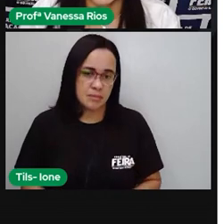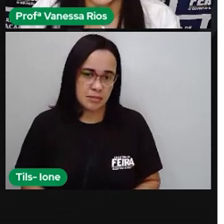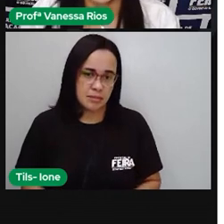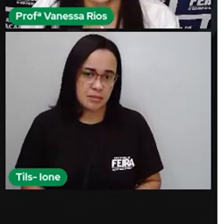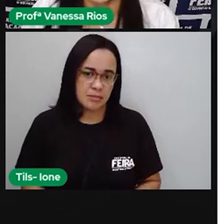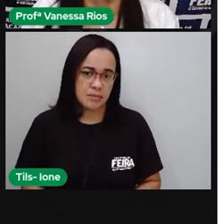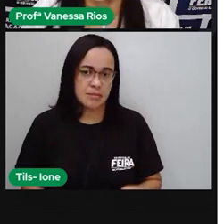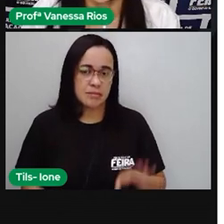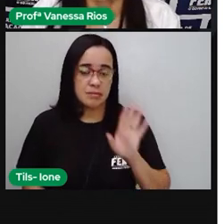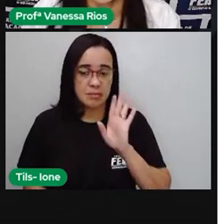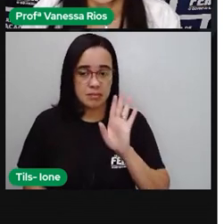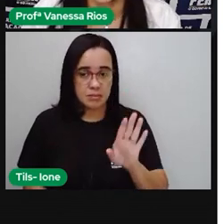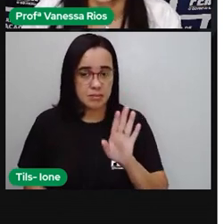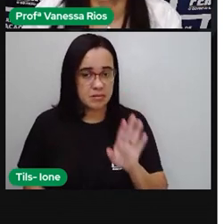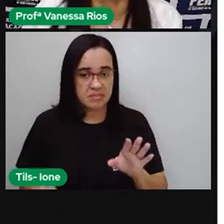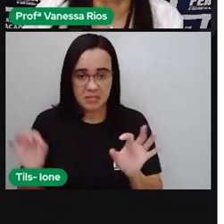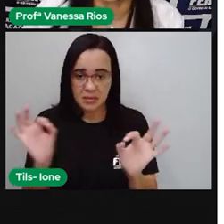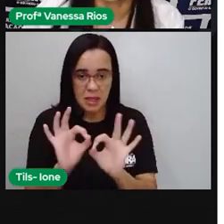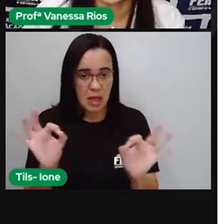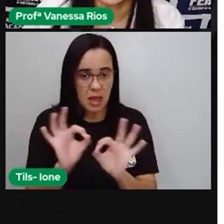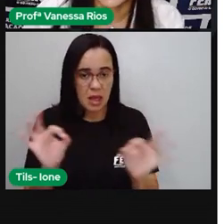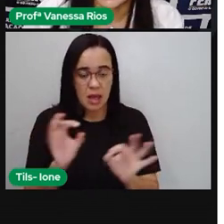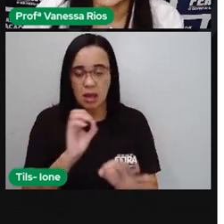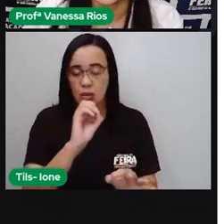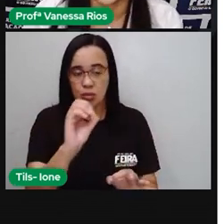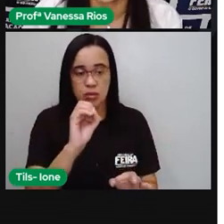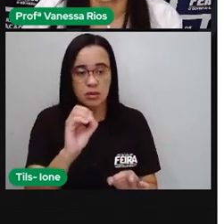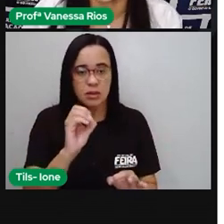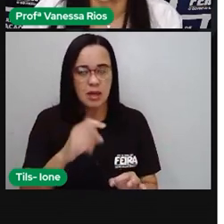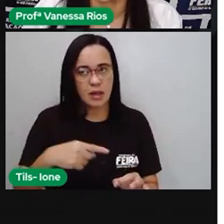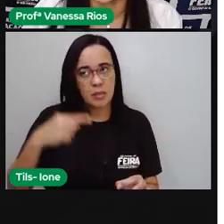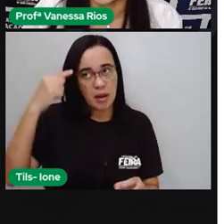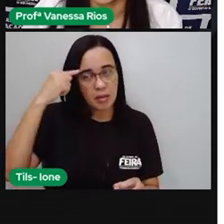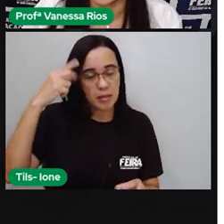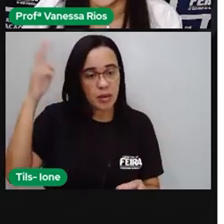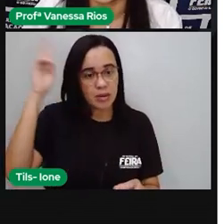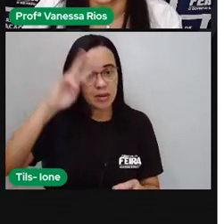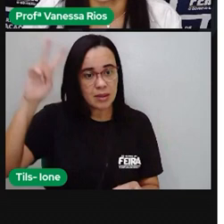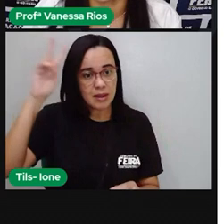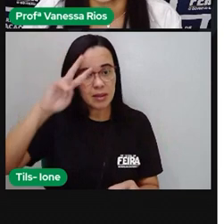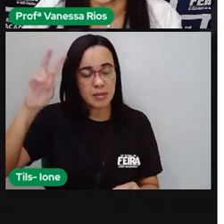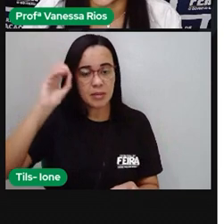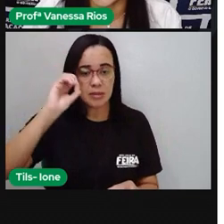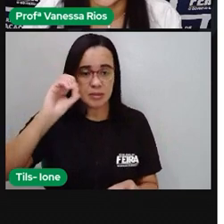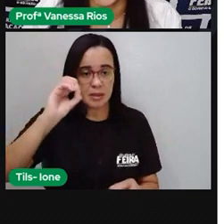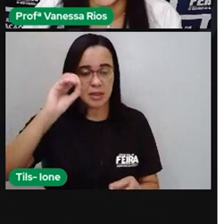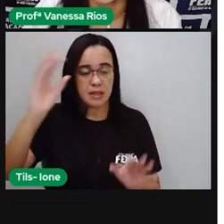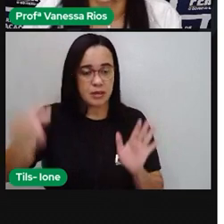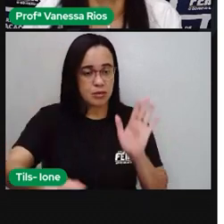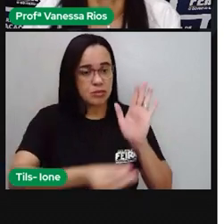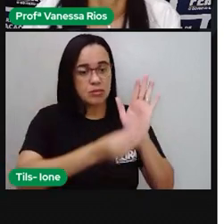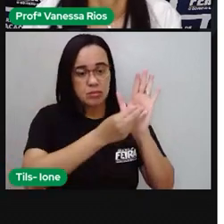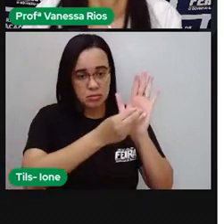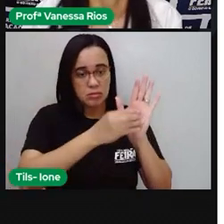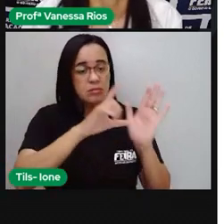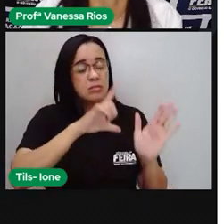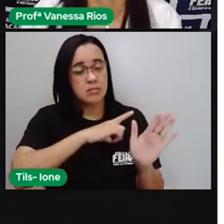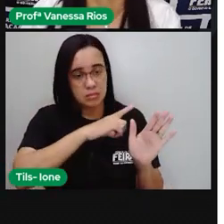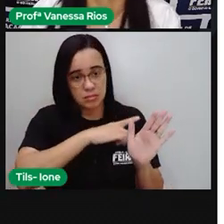lugar e para que eu tenha a consciência, né, de que apesar de não ter número, mas existe aqui um valor